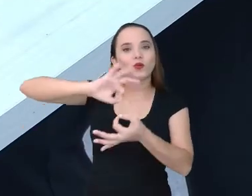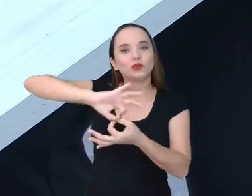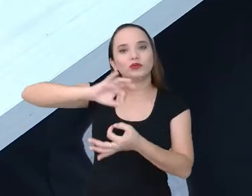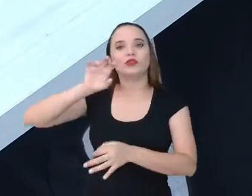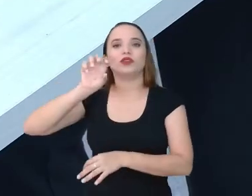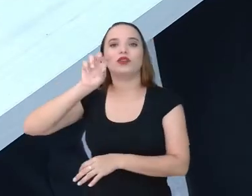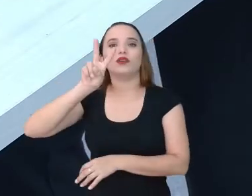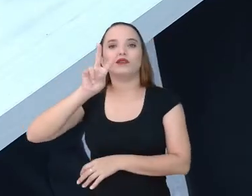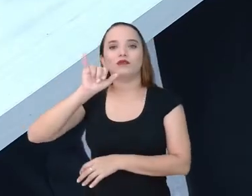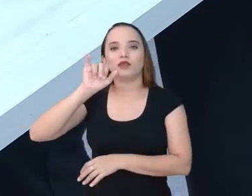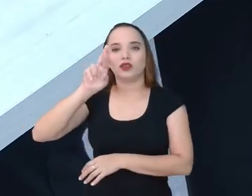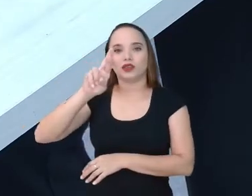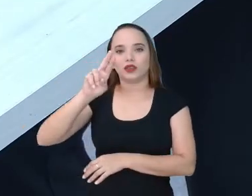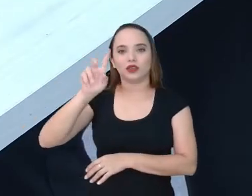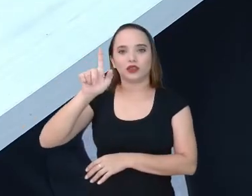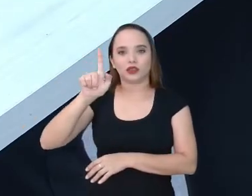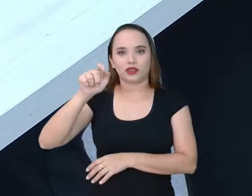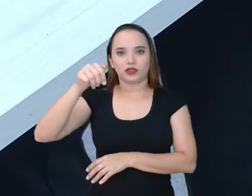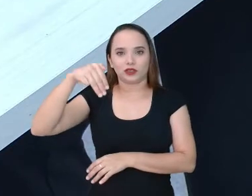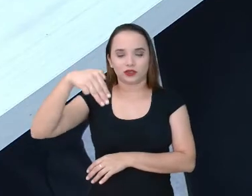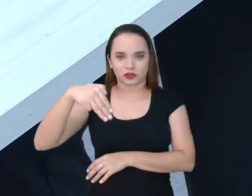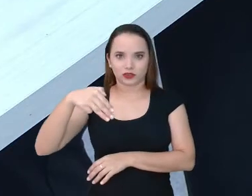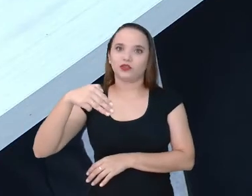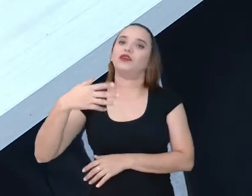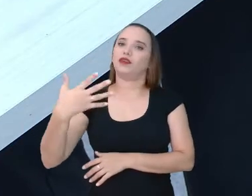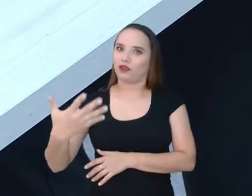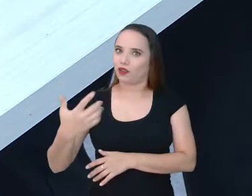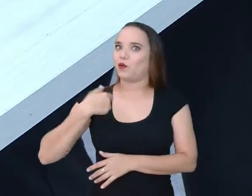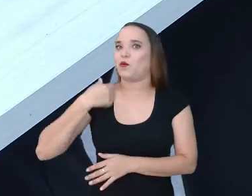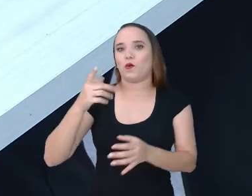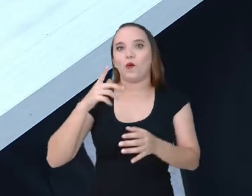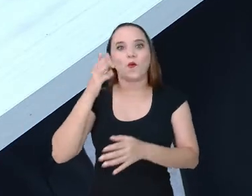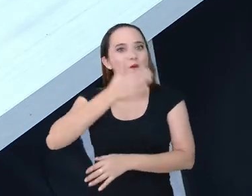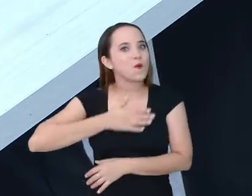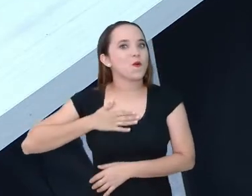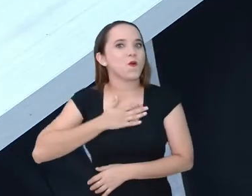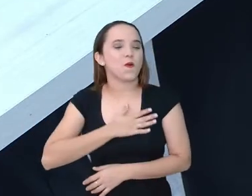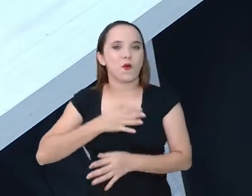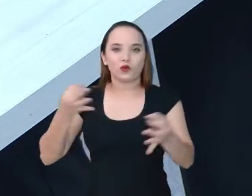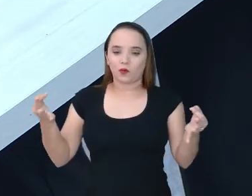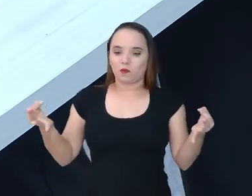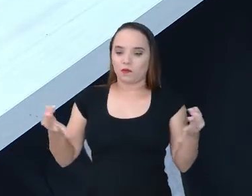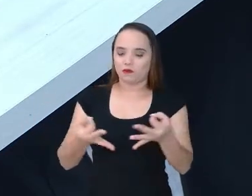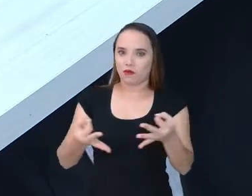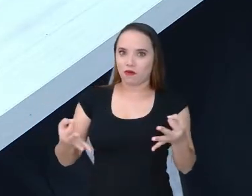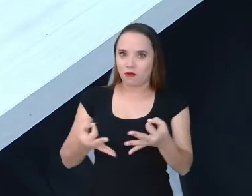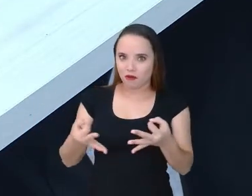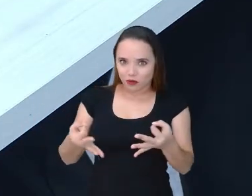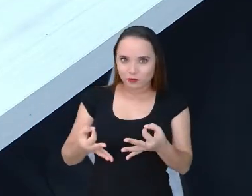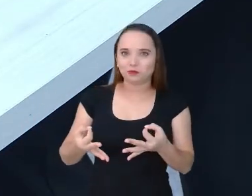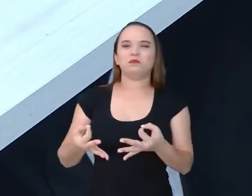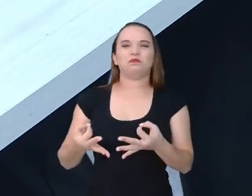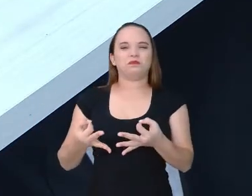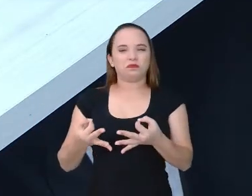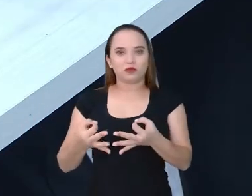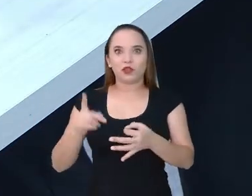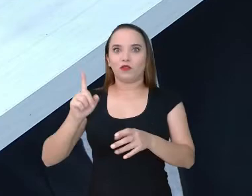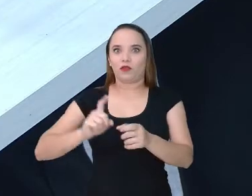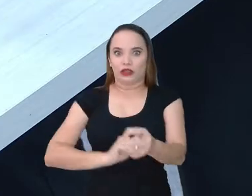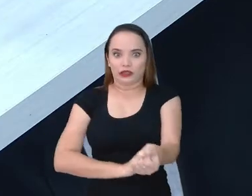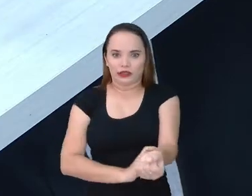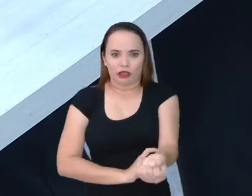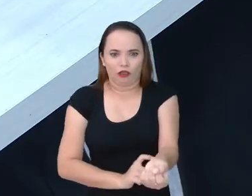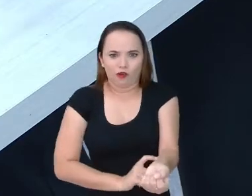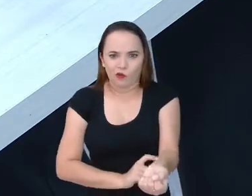signo... Me deu uma gastura agora. Tu escutou a zoadinha? Uma pessoa, quando é virginiana, ela fica nervosa,